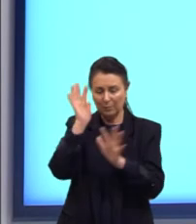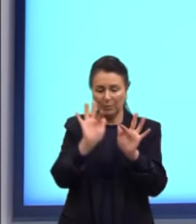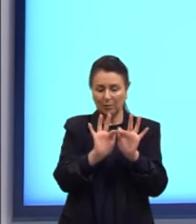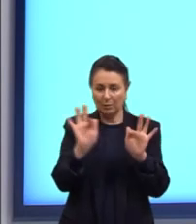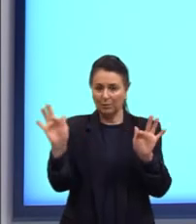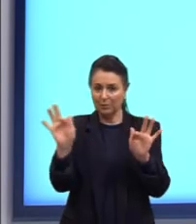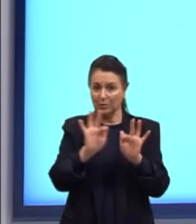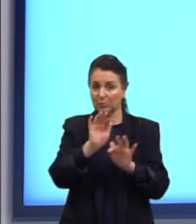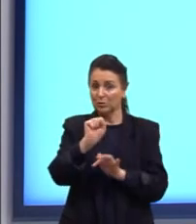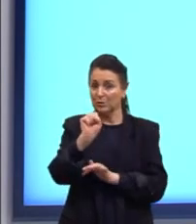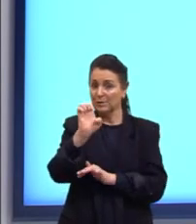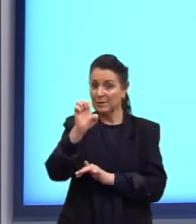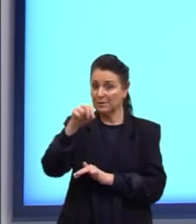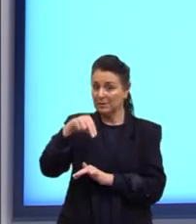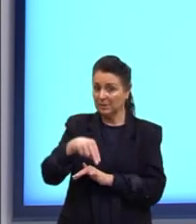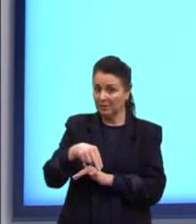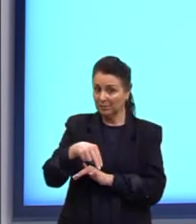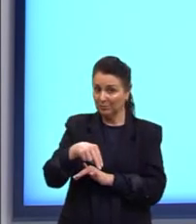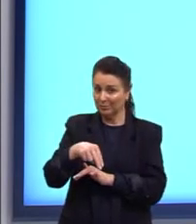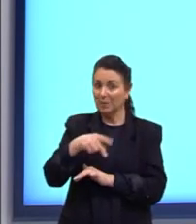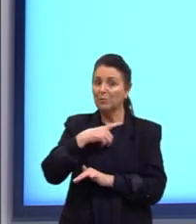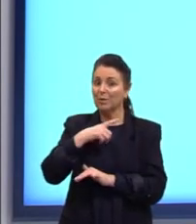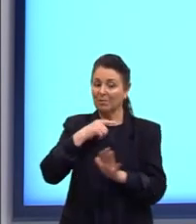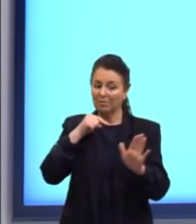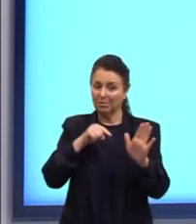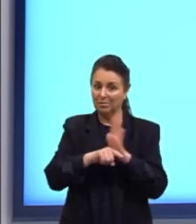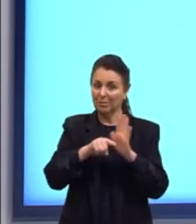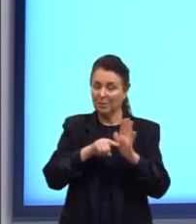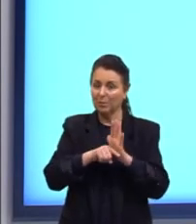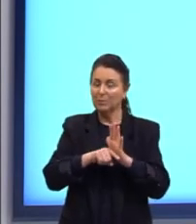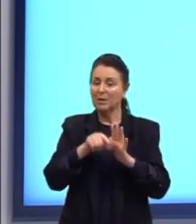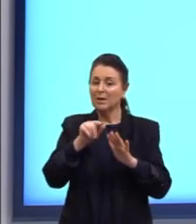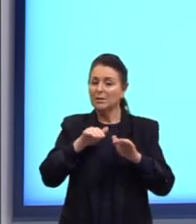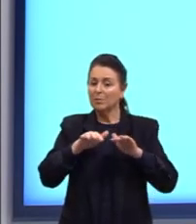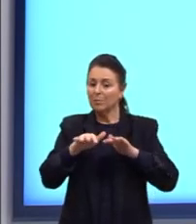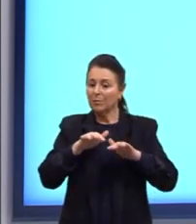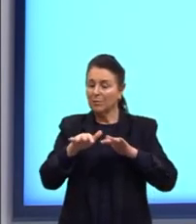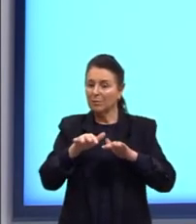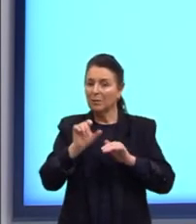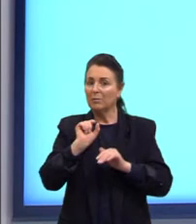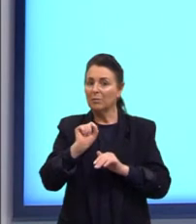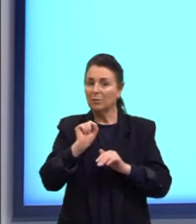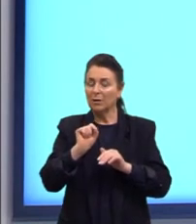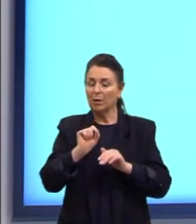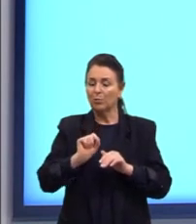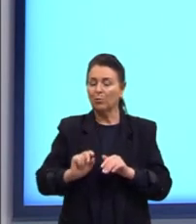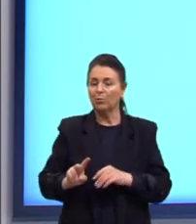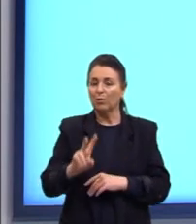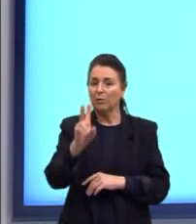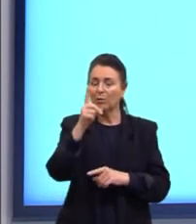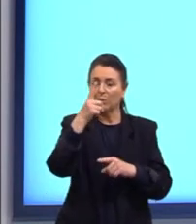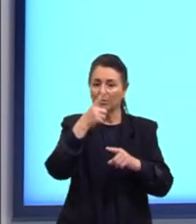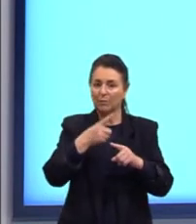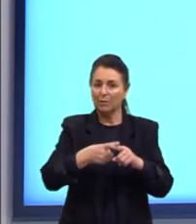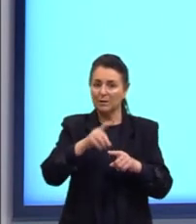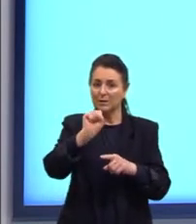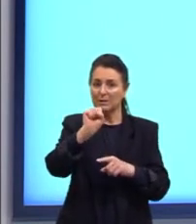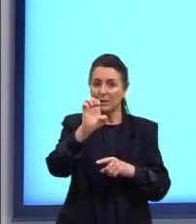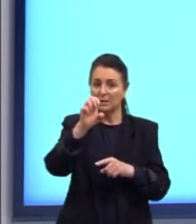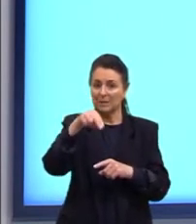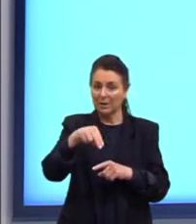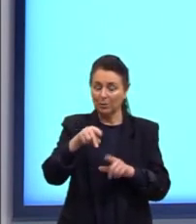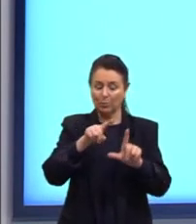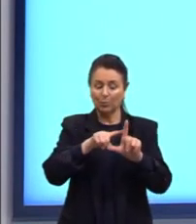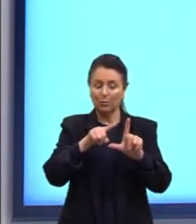de seno porque a questão nos trouxe que esse movimento é dado por um valor ali vezes seno de um